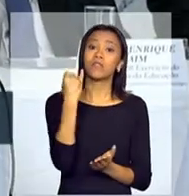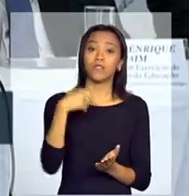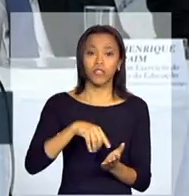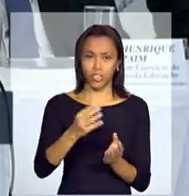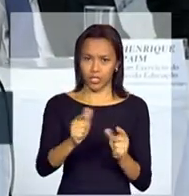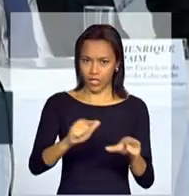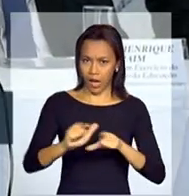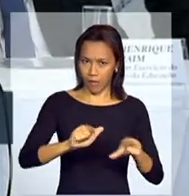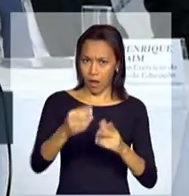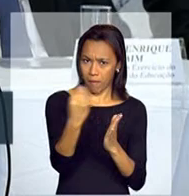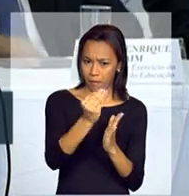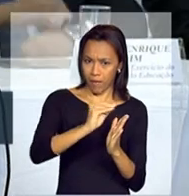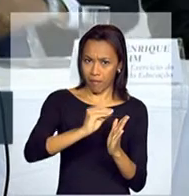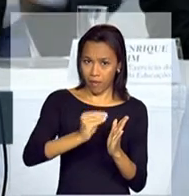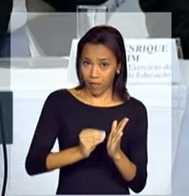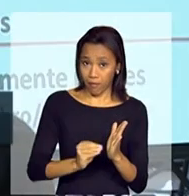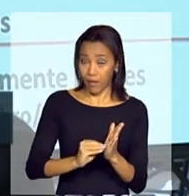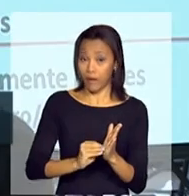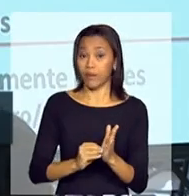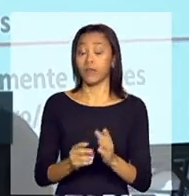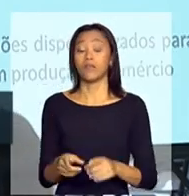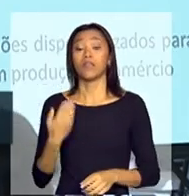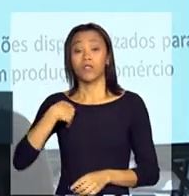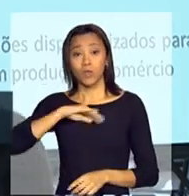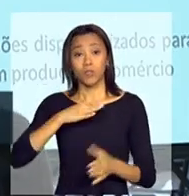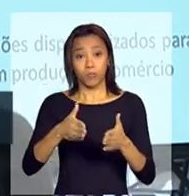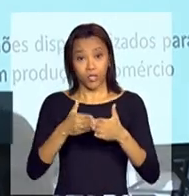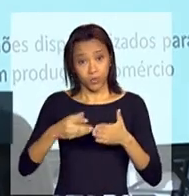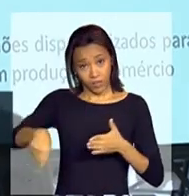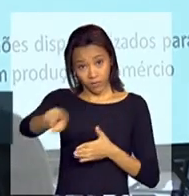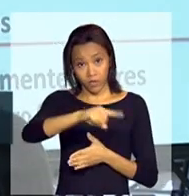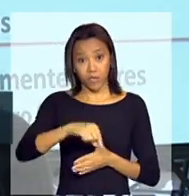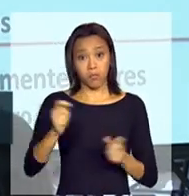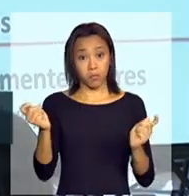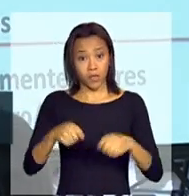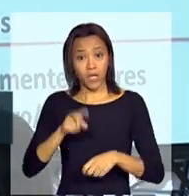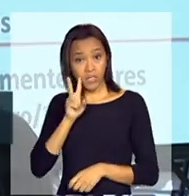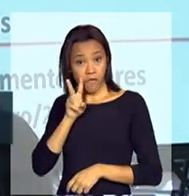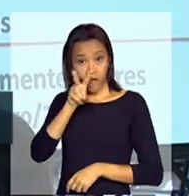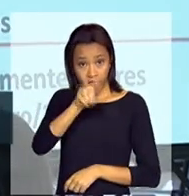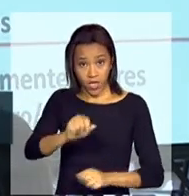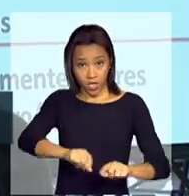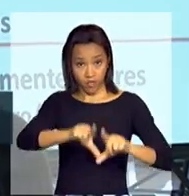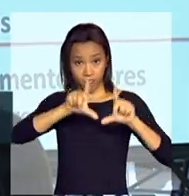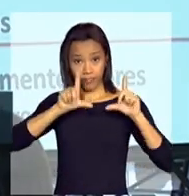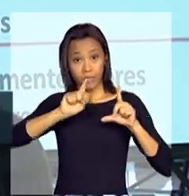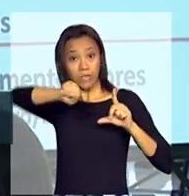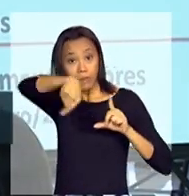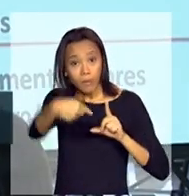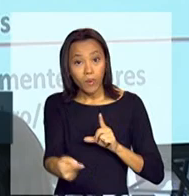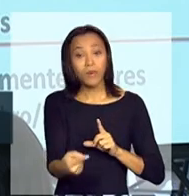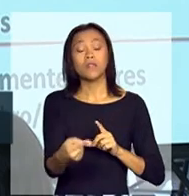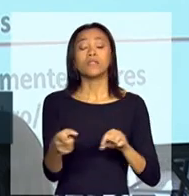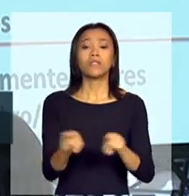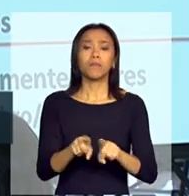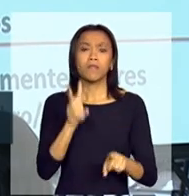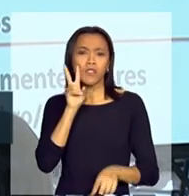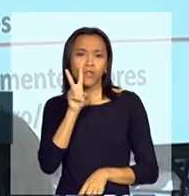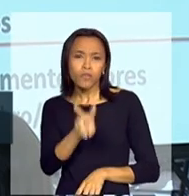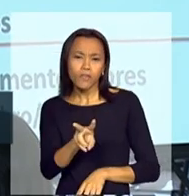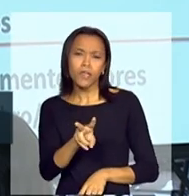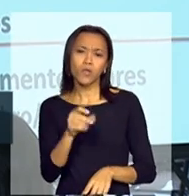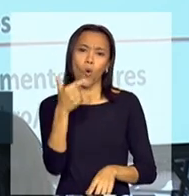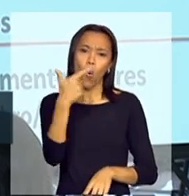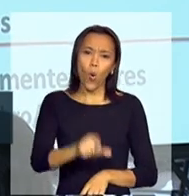muito na agenda do Brasil Sem Miséria. Eu queria pedir para que os senhores pudessem olhar isso depois. Aqui, também, o